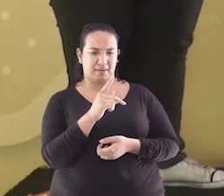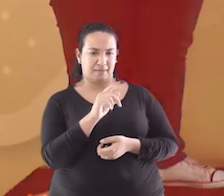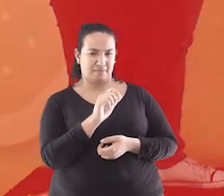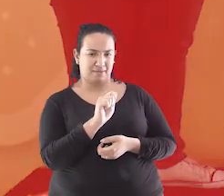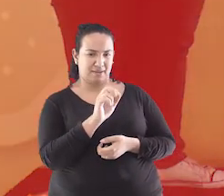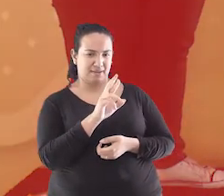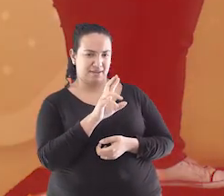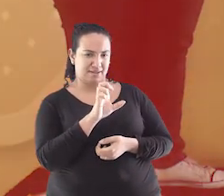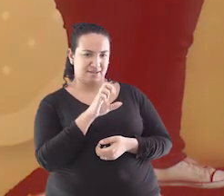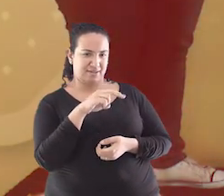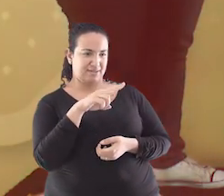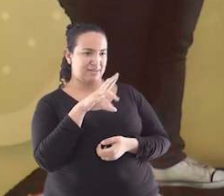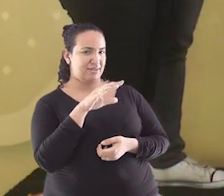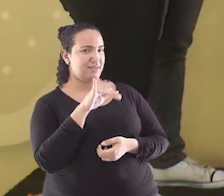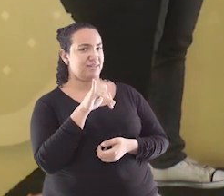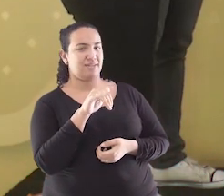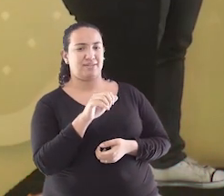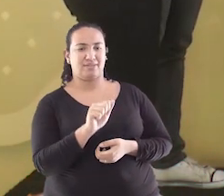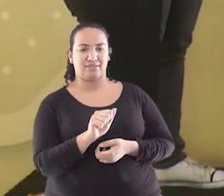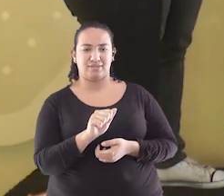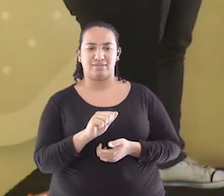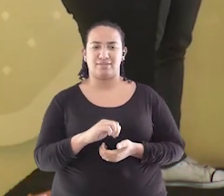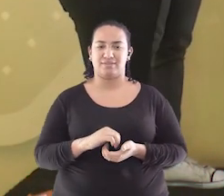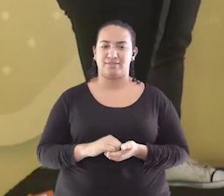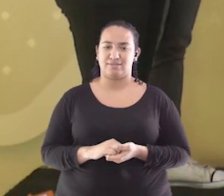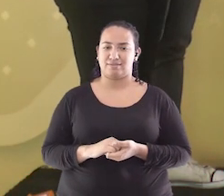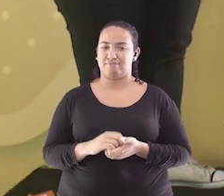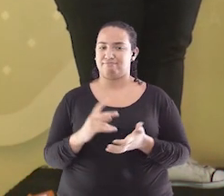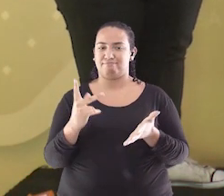Hum, você é boa música!